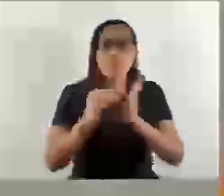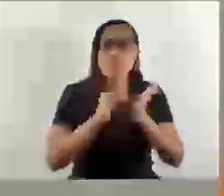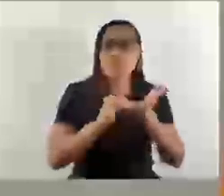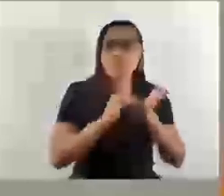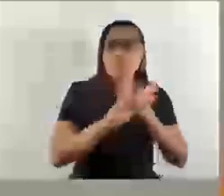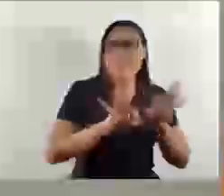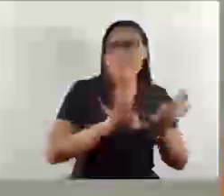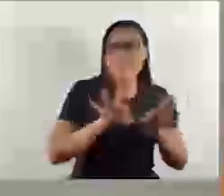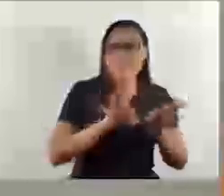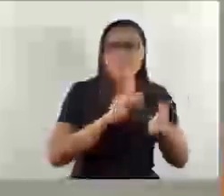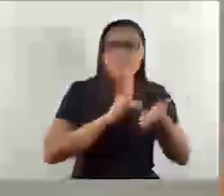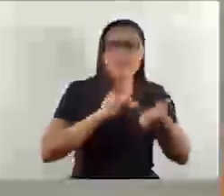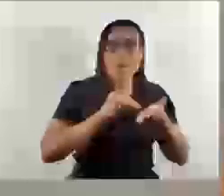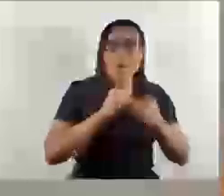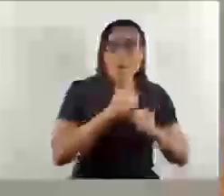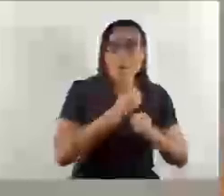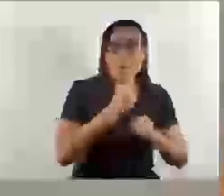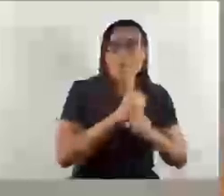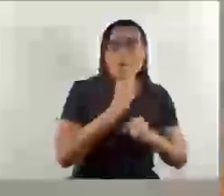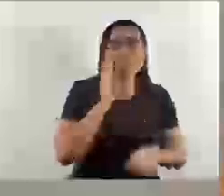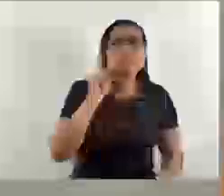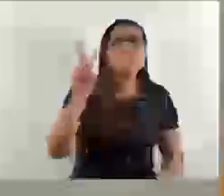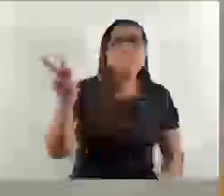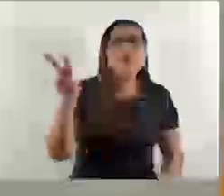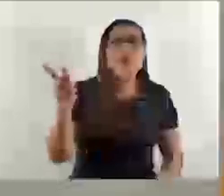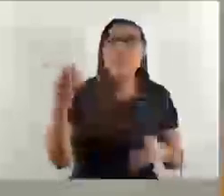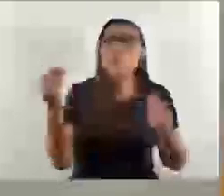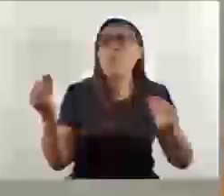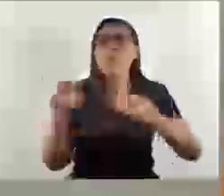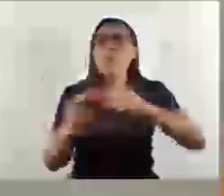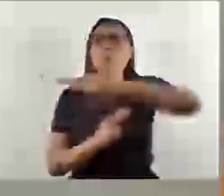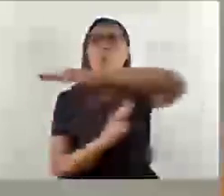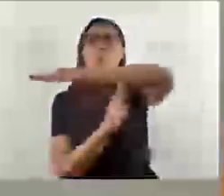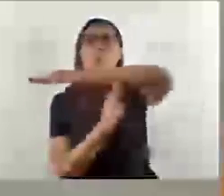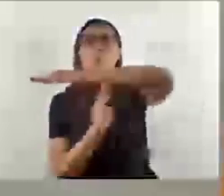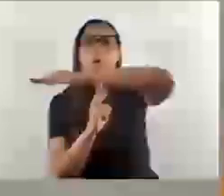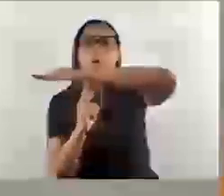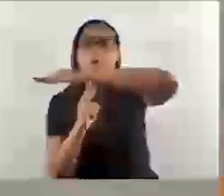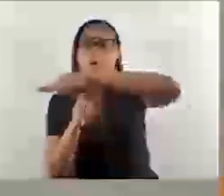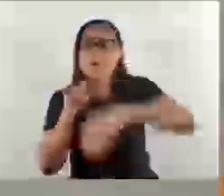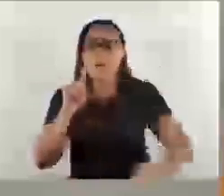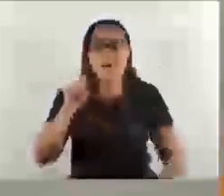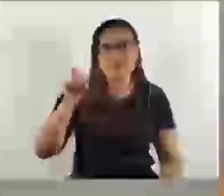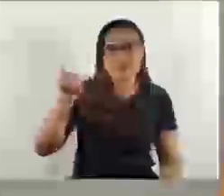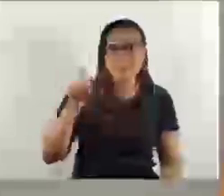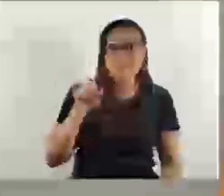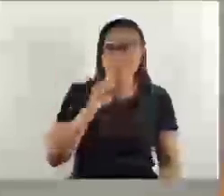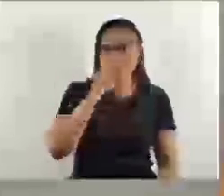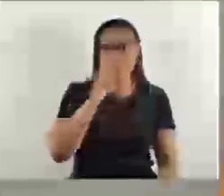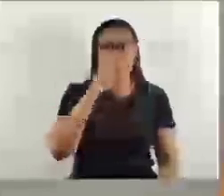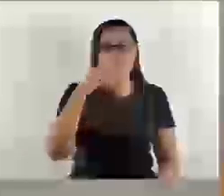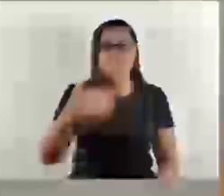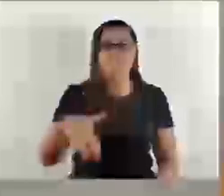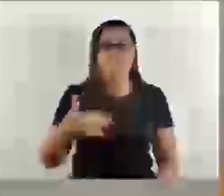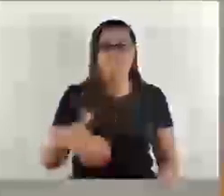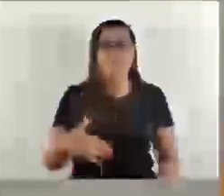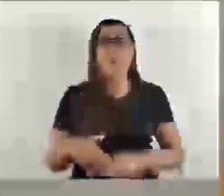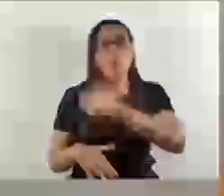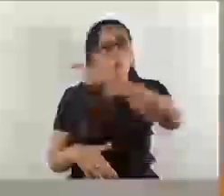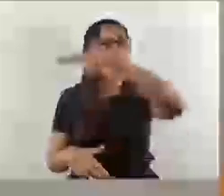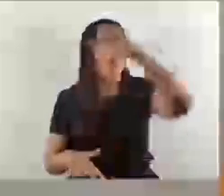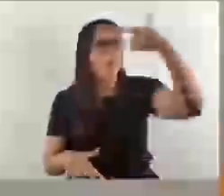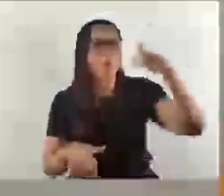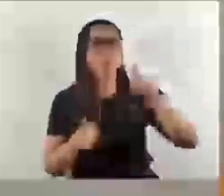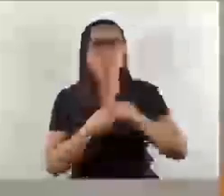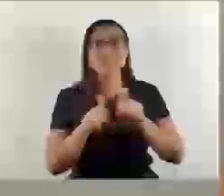obra, para ver quais as situações nas nossas pontes. Aquela ali está perigosa, outras também. Então, peço